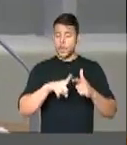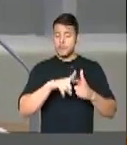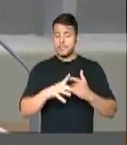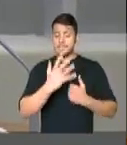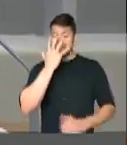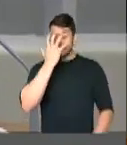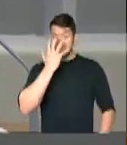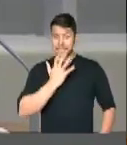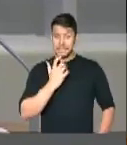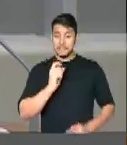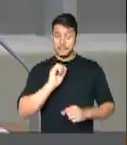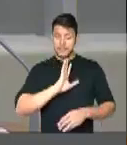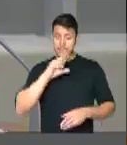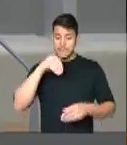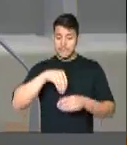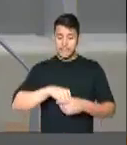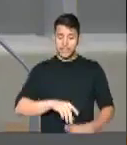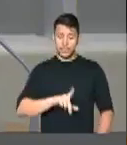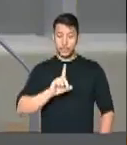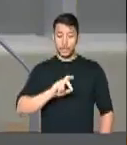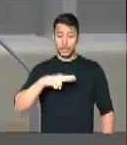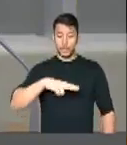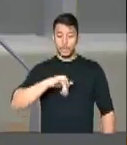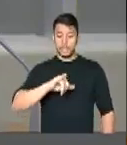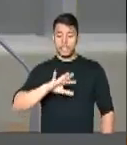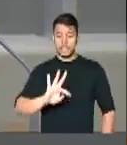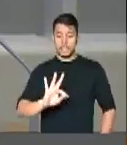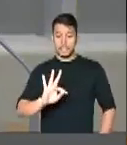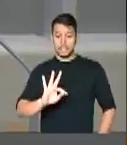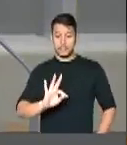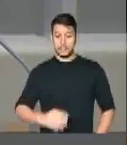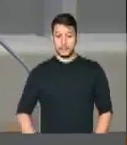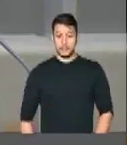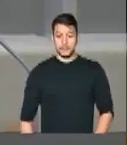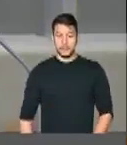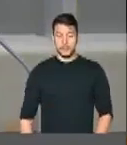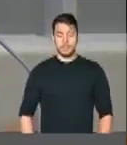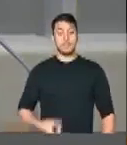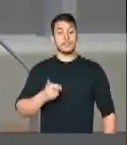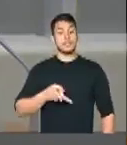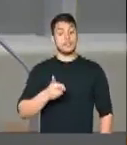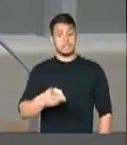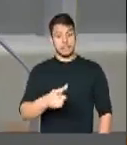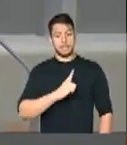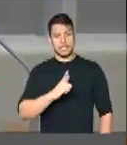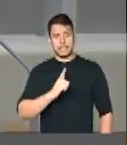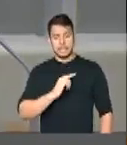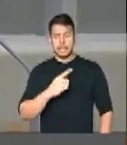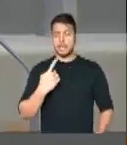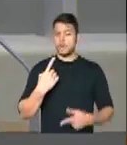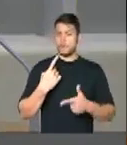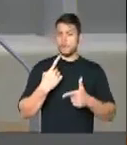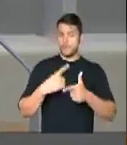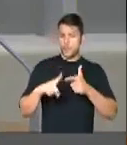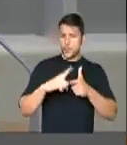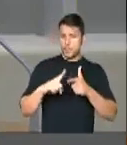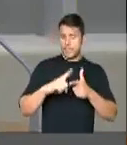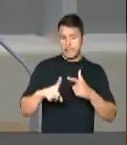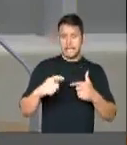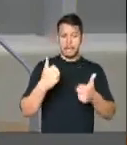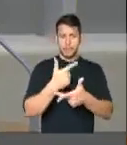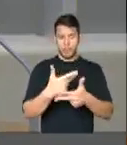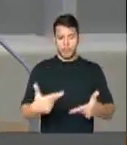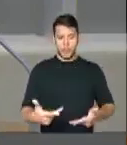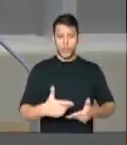isso, no DENIT de Rondônia. Todos que cometem ilegalidades têm que responder pelos seus